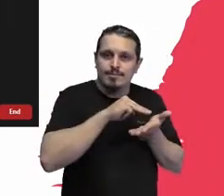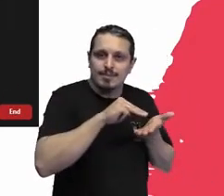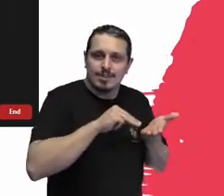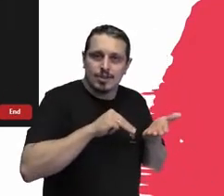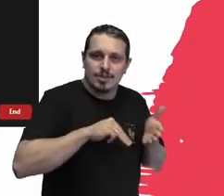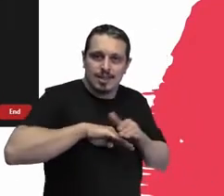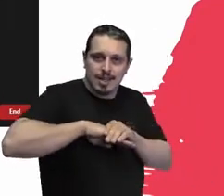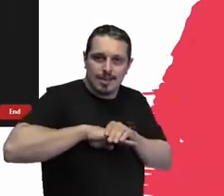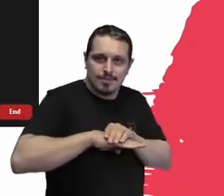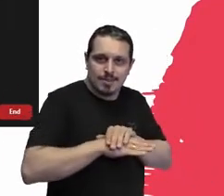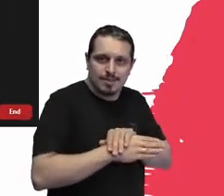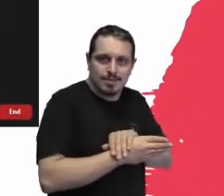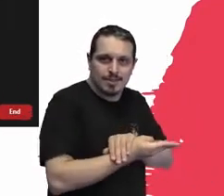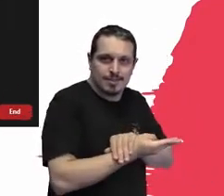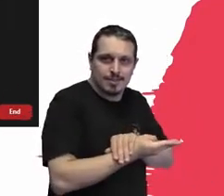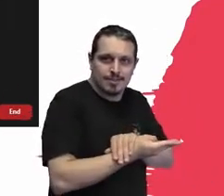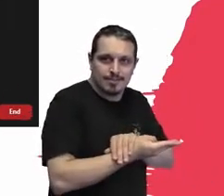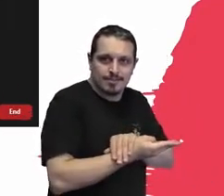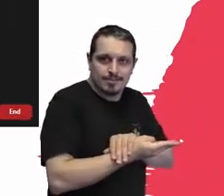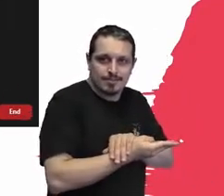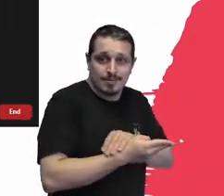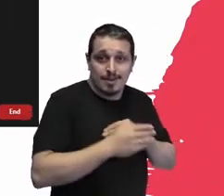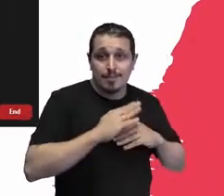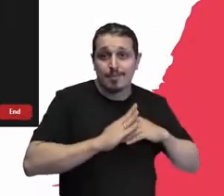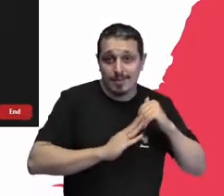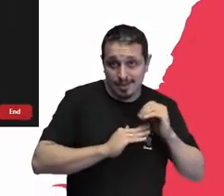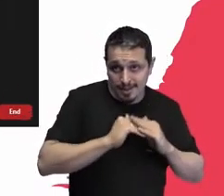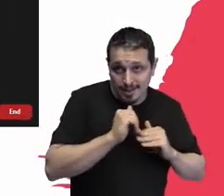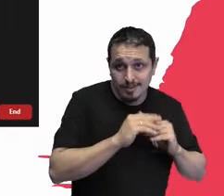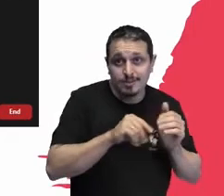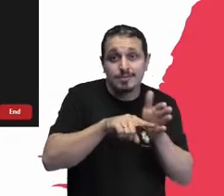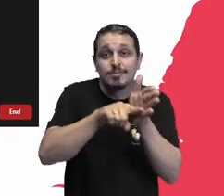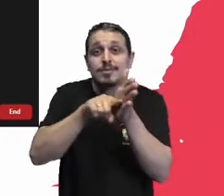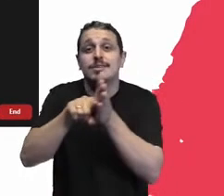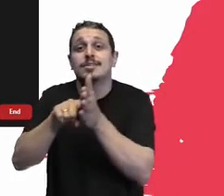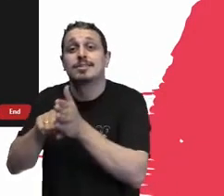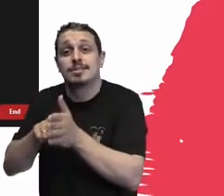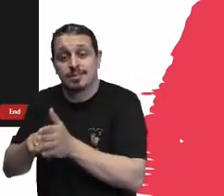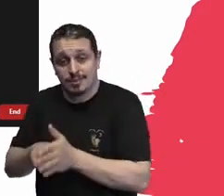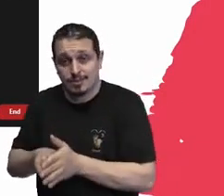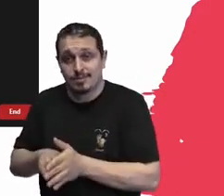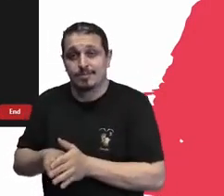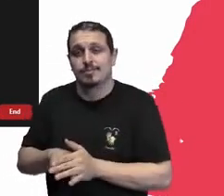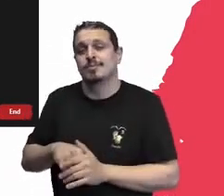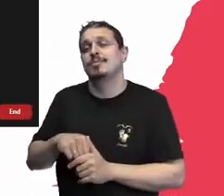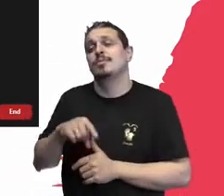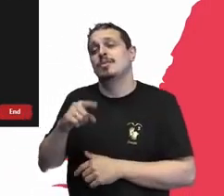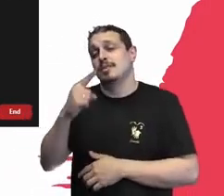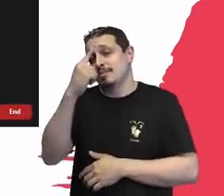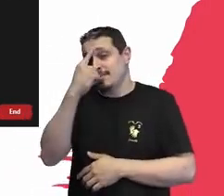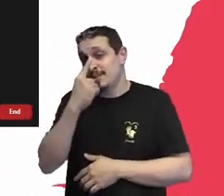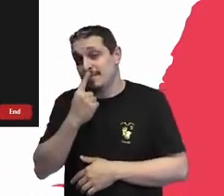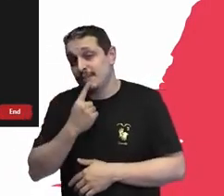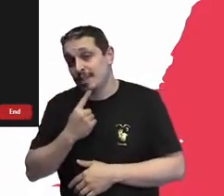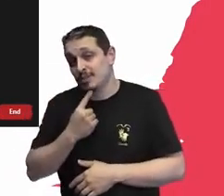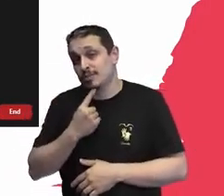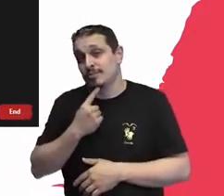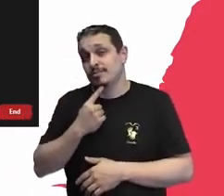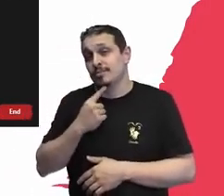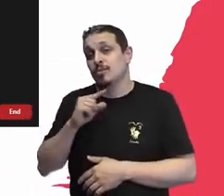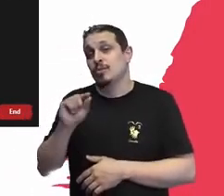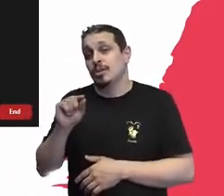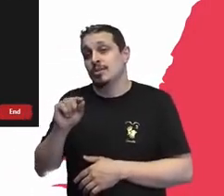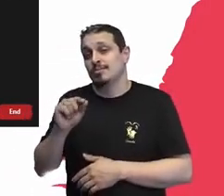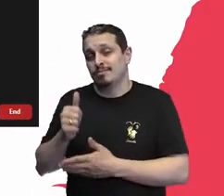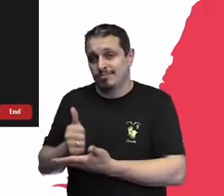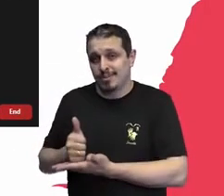professores da UERJ, aplicar questionários, descobrir como é que é o perfil dessa pessoa, que tipo de apoio ela vai precisar,